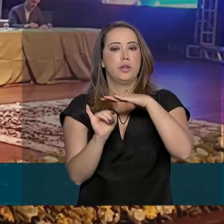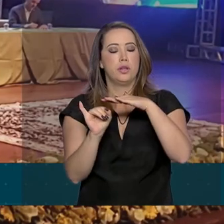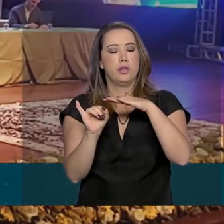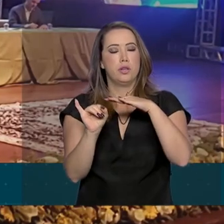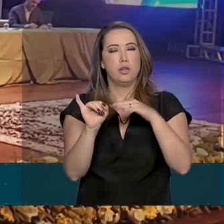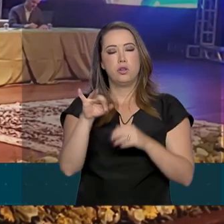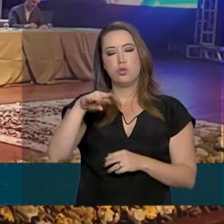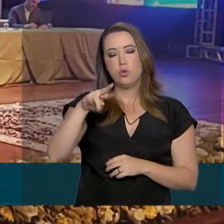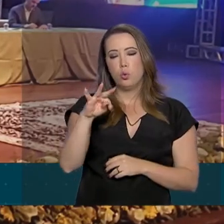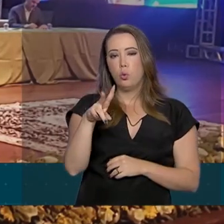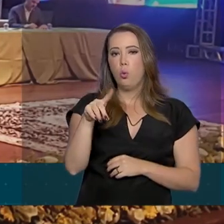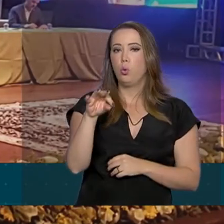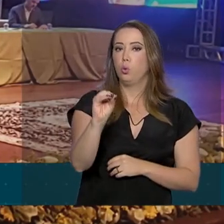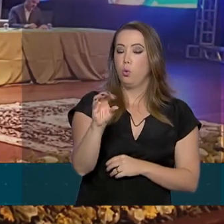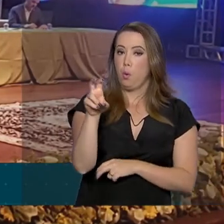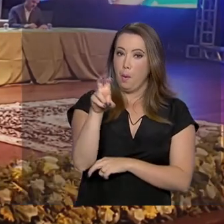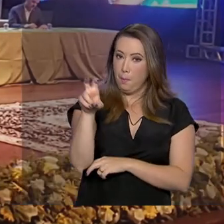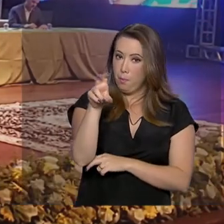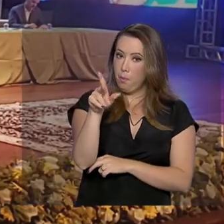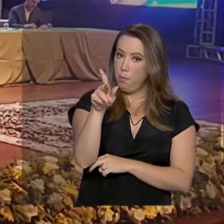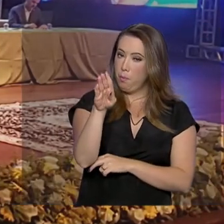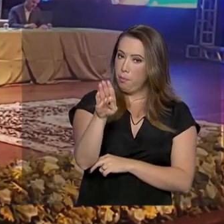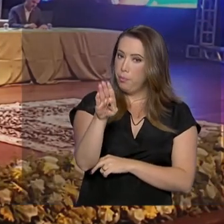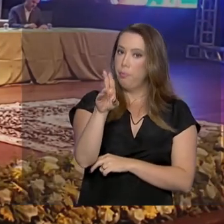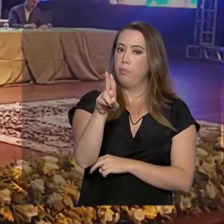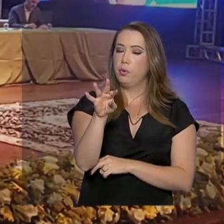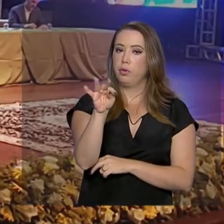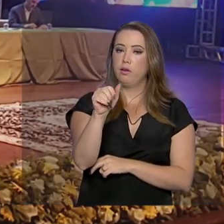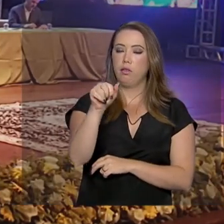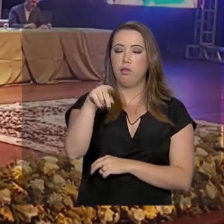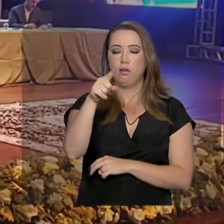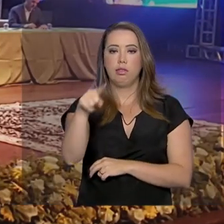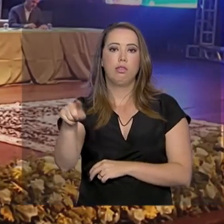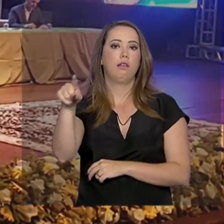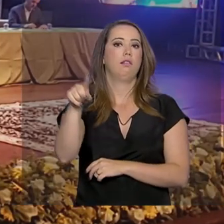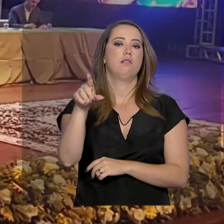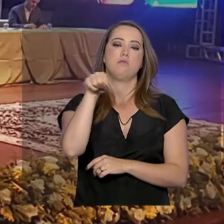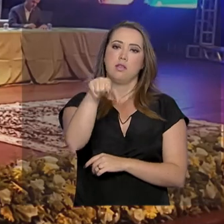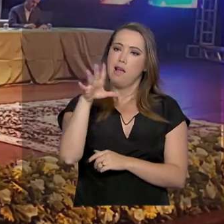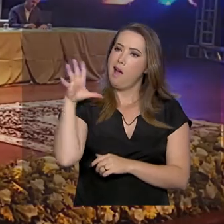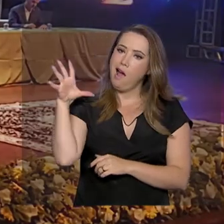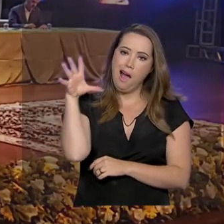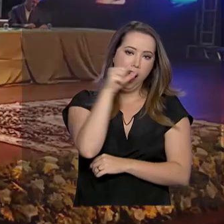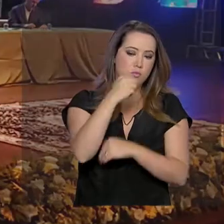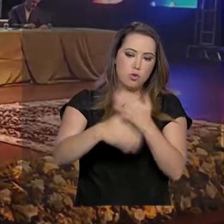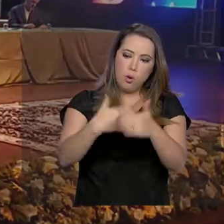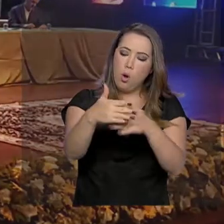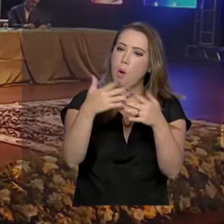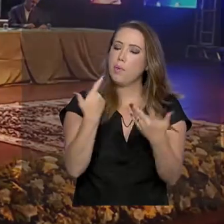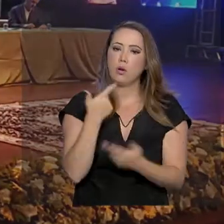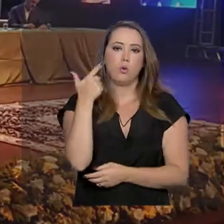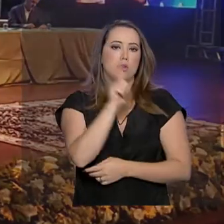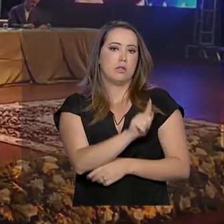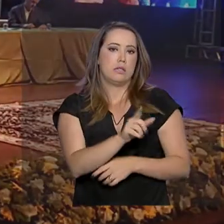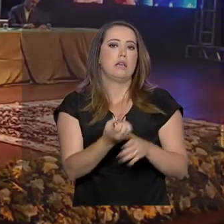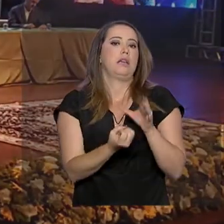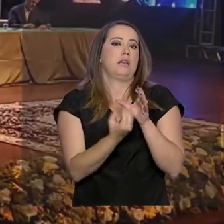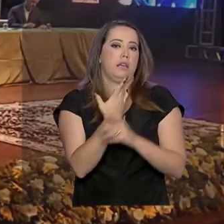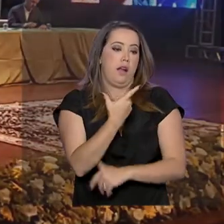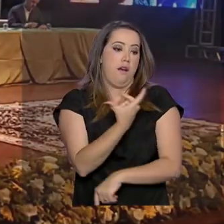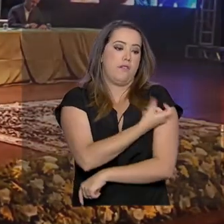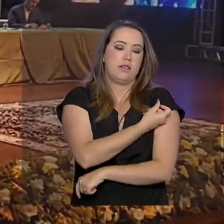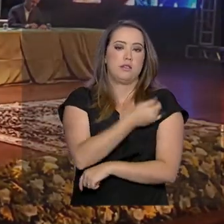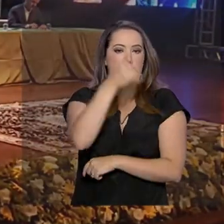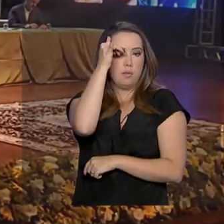também do Brasil, do SUS, está a passos largos na construção da vacina para dengue, dose